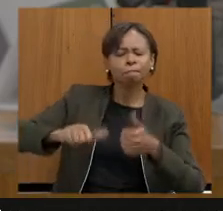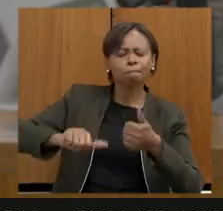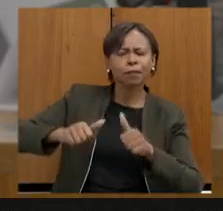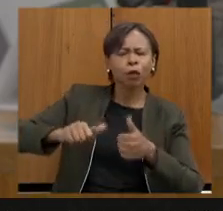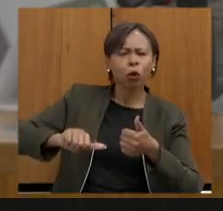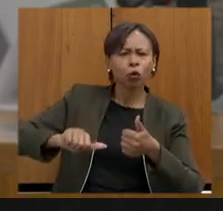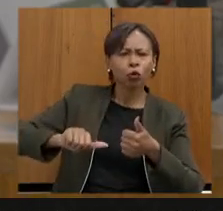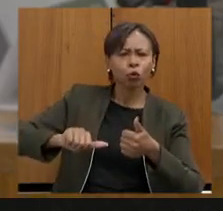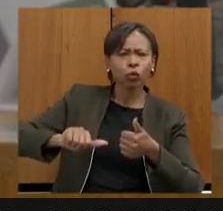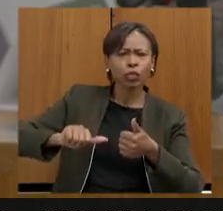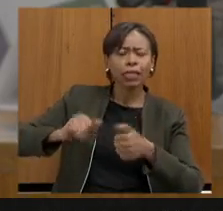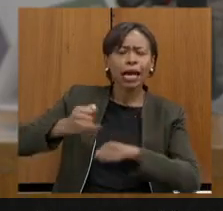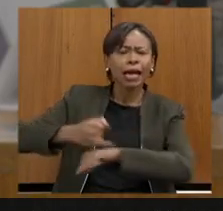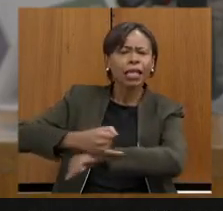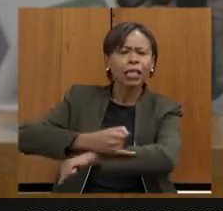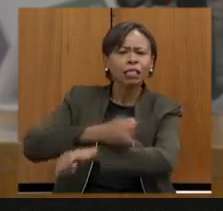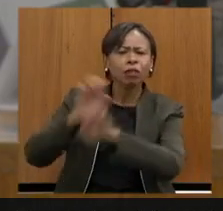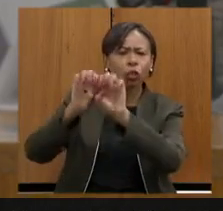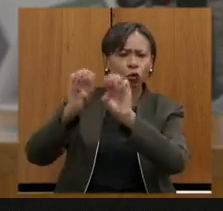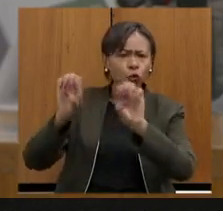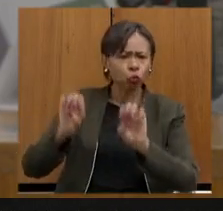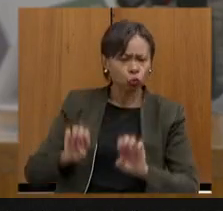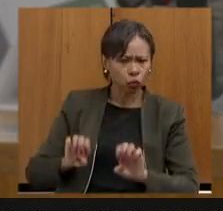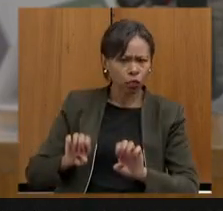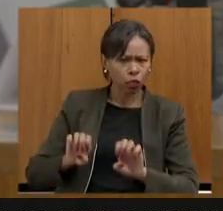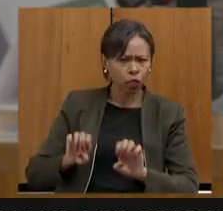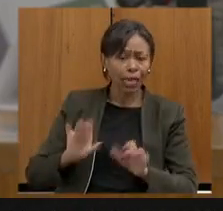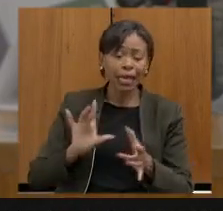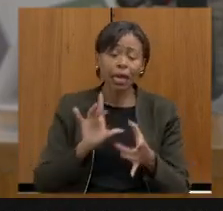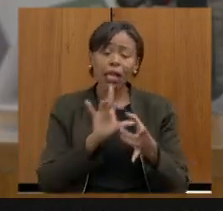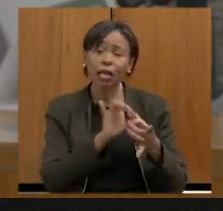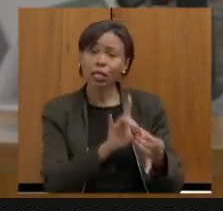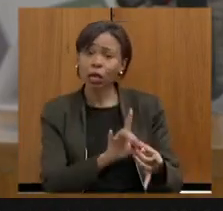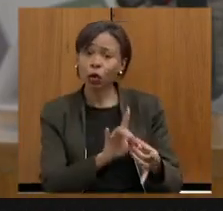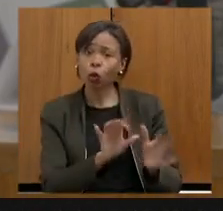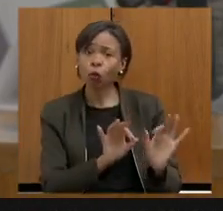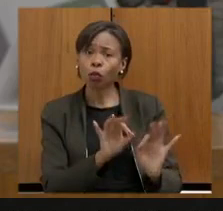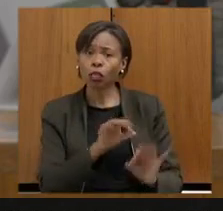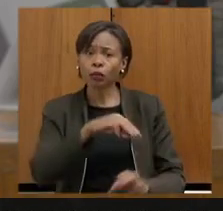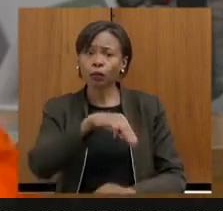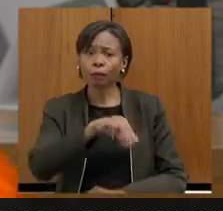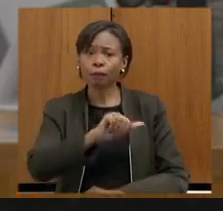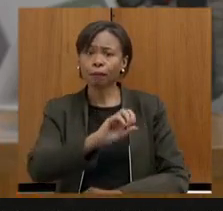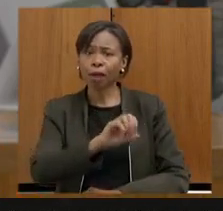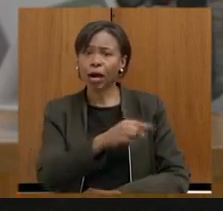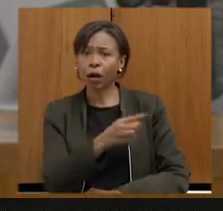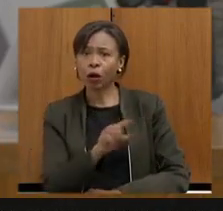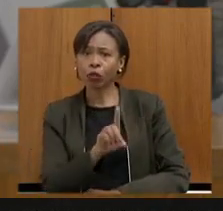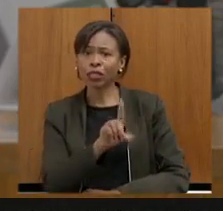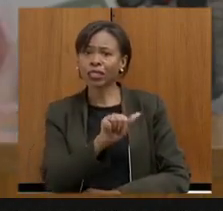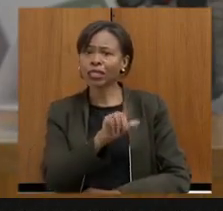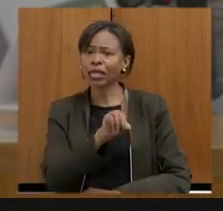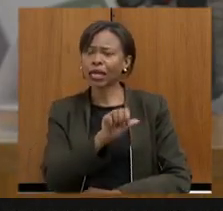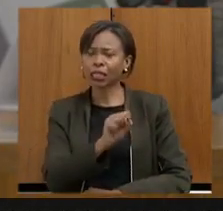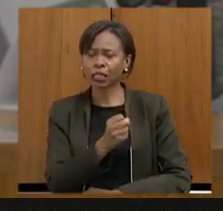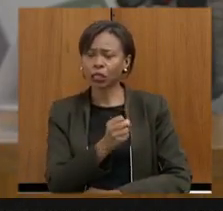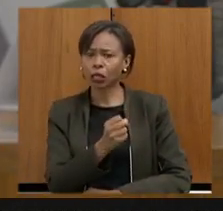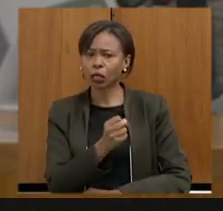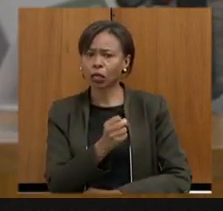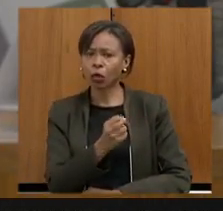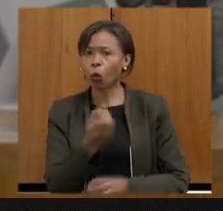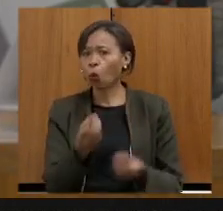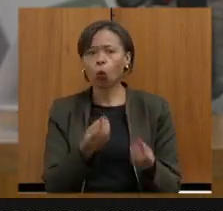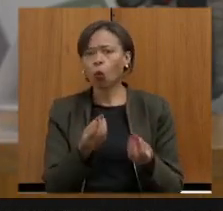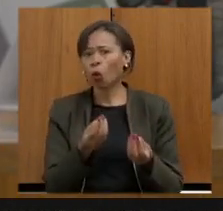relação que esse diagnóstico tem com o projeto mãos dadas nos projetos que vão ser como que isso vai ser conduzido eu acho isso